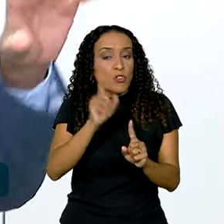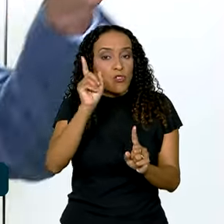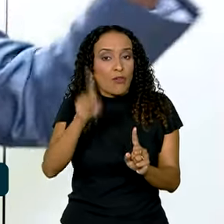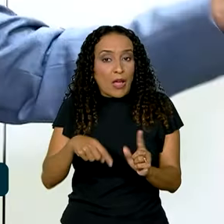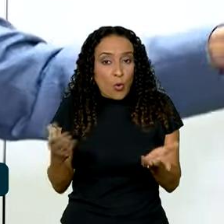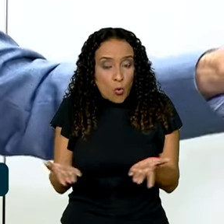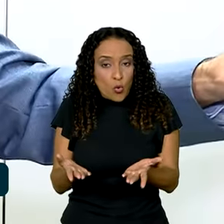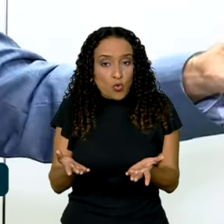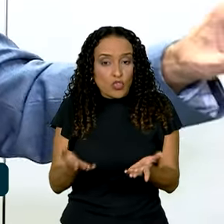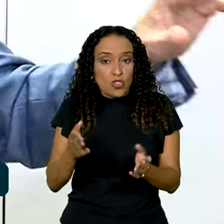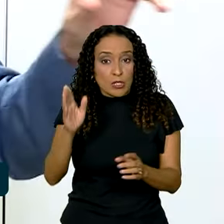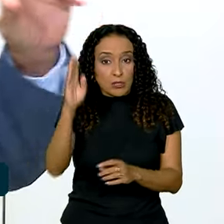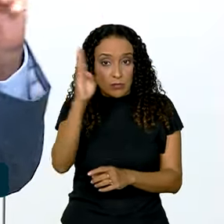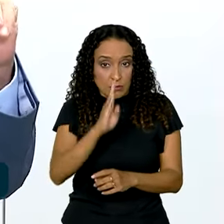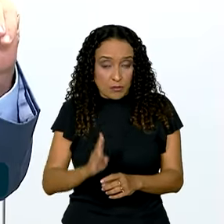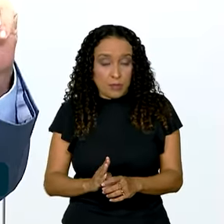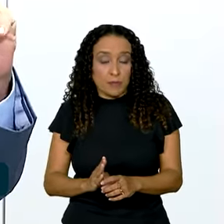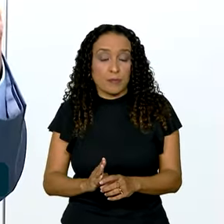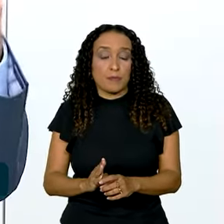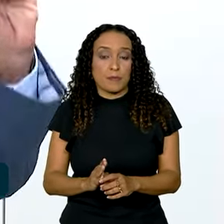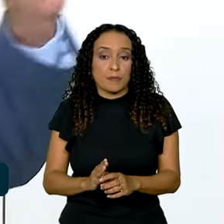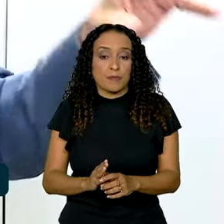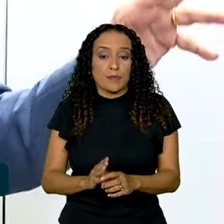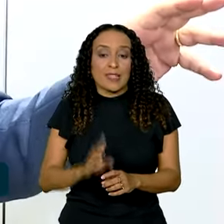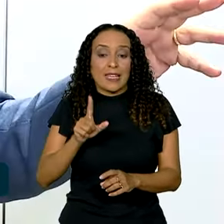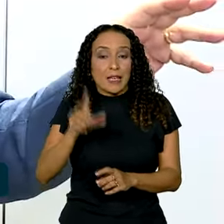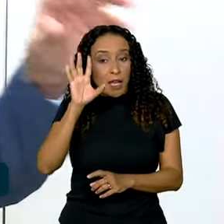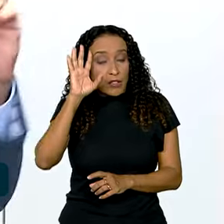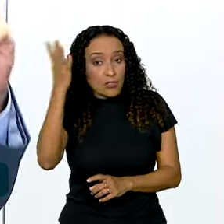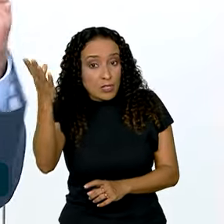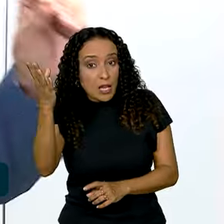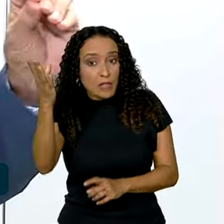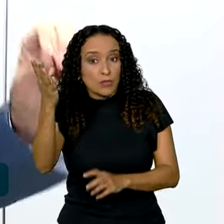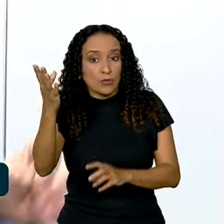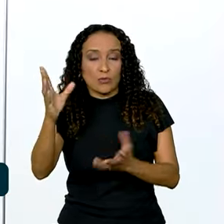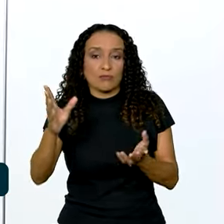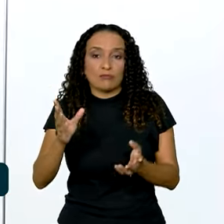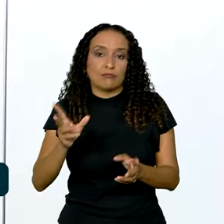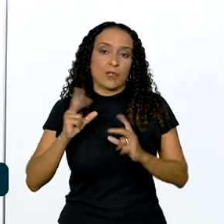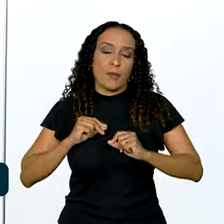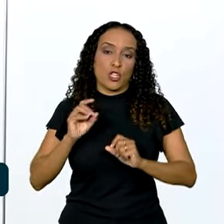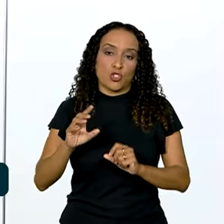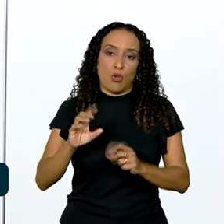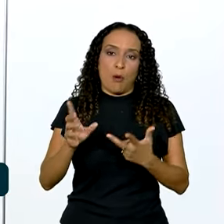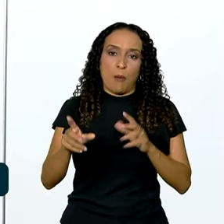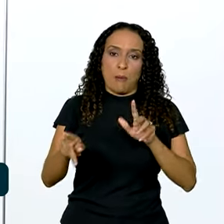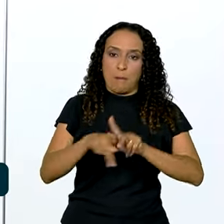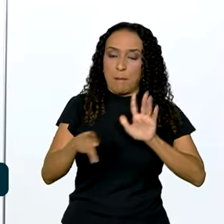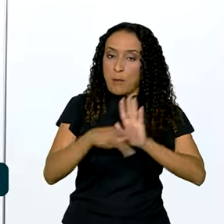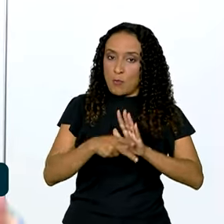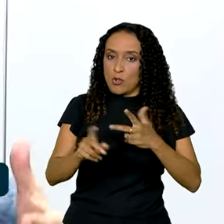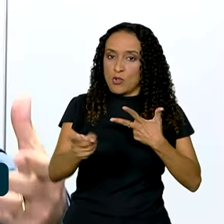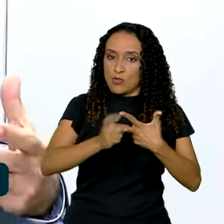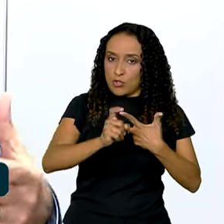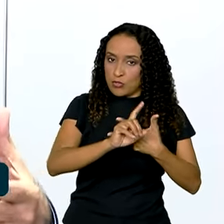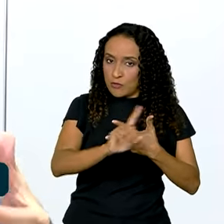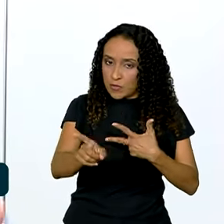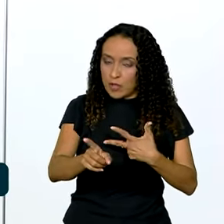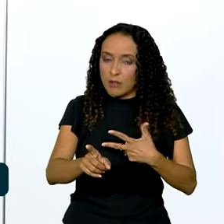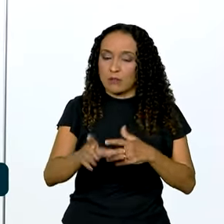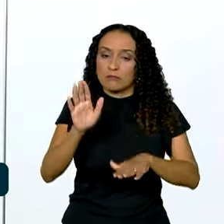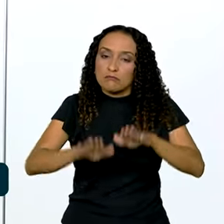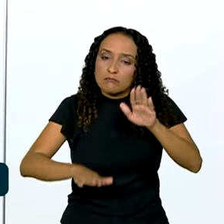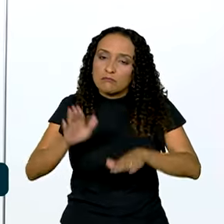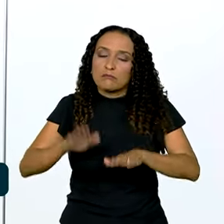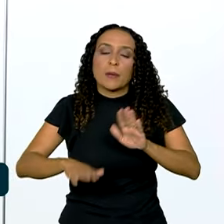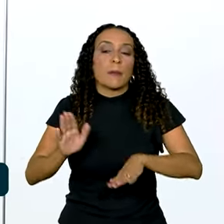hoje a meta é do país, mas o resultado não depende só do executivo. O resultado depende de